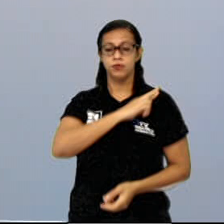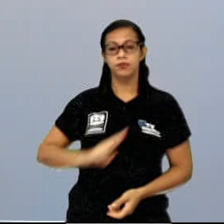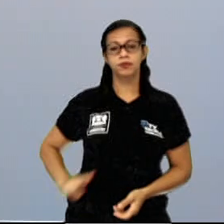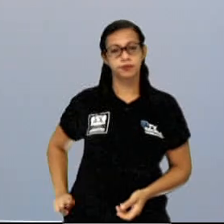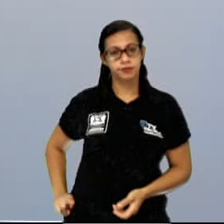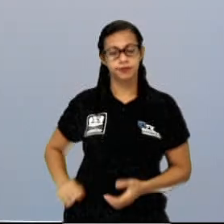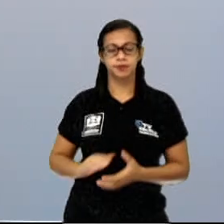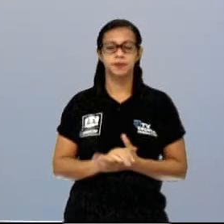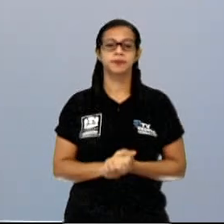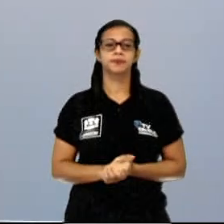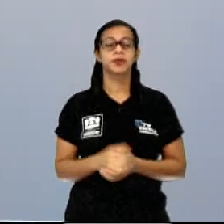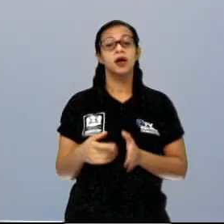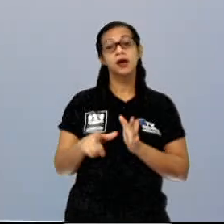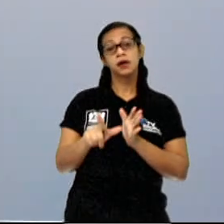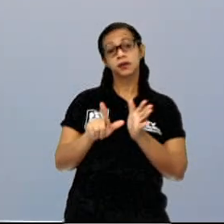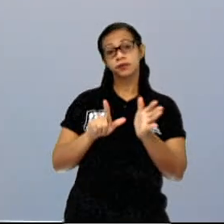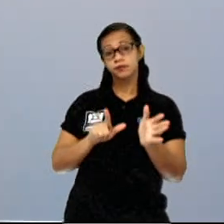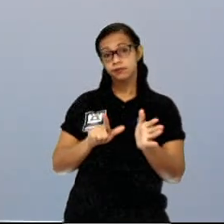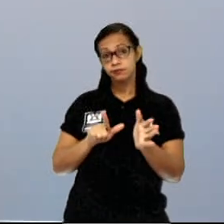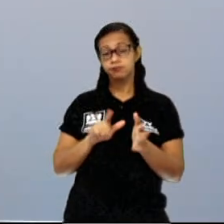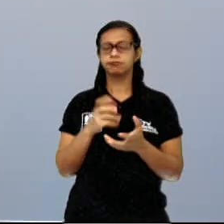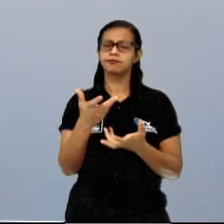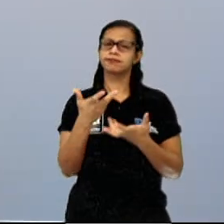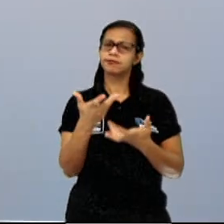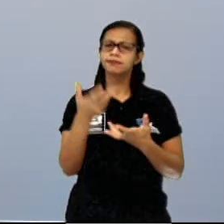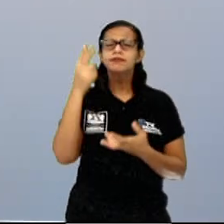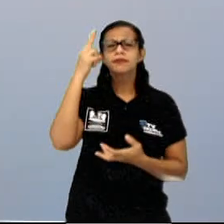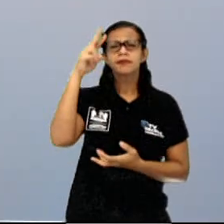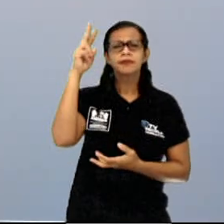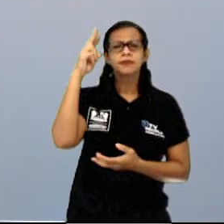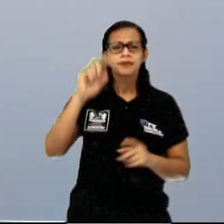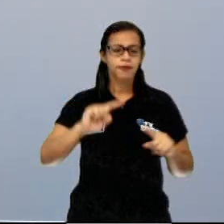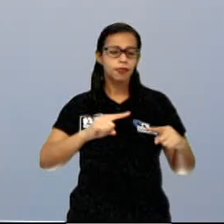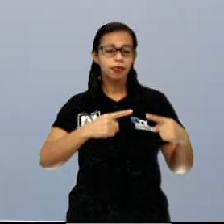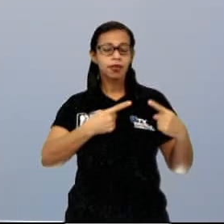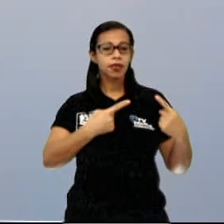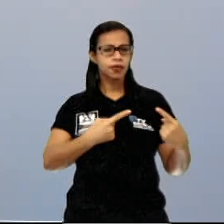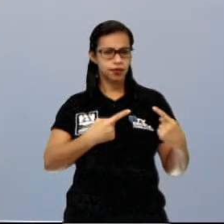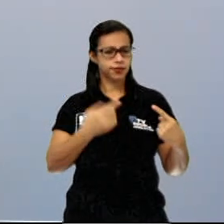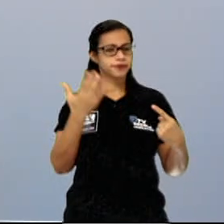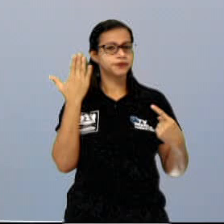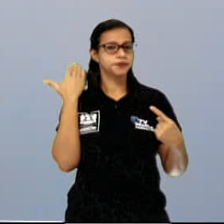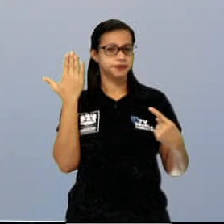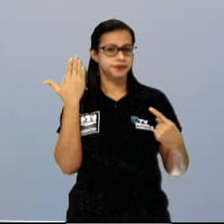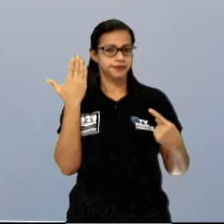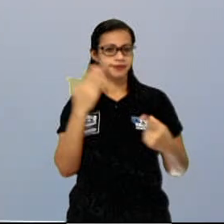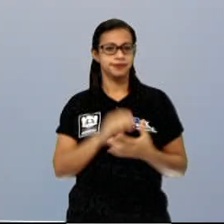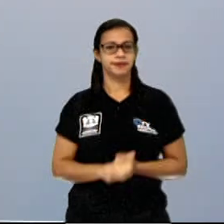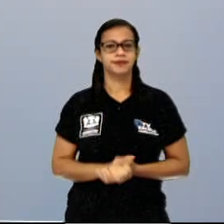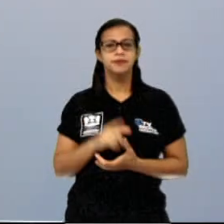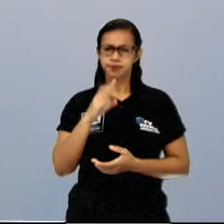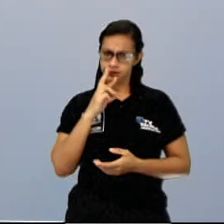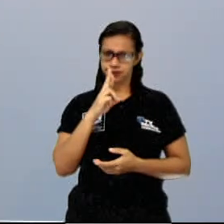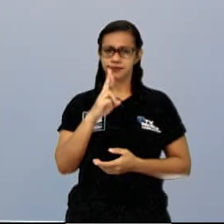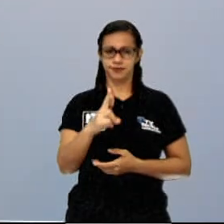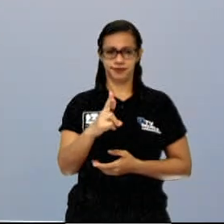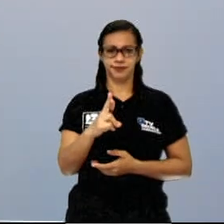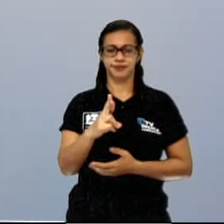Antes, porém, eu gostaria de relembrar a você o desafio que eu propus no nosso último encontro. Você conseguiu responder?